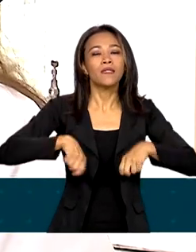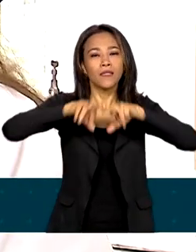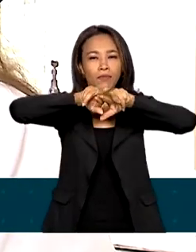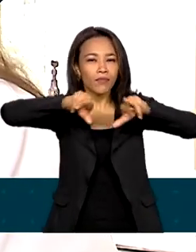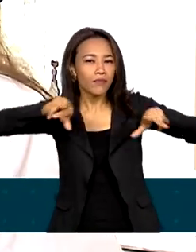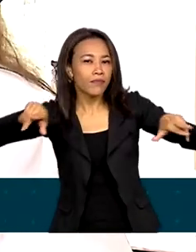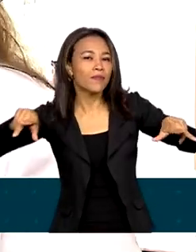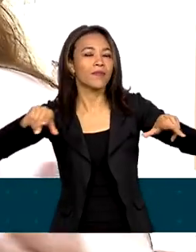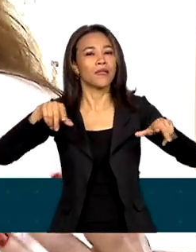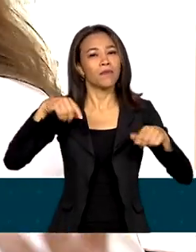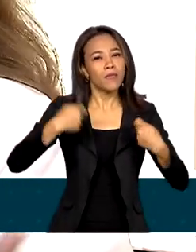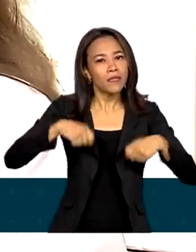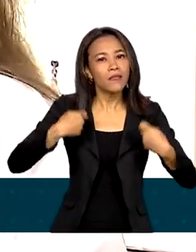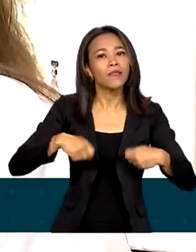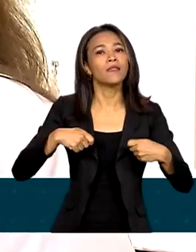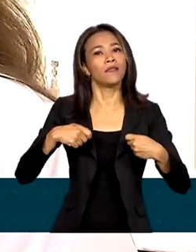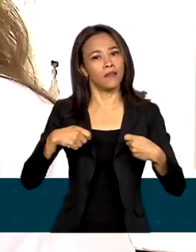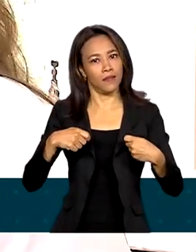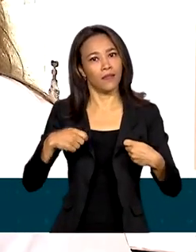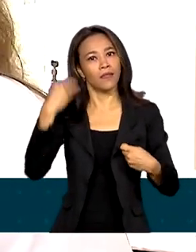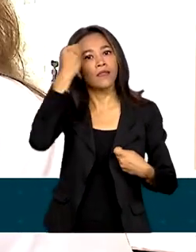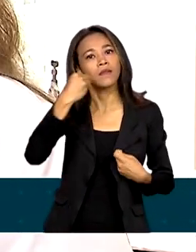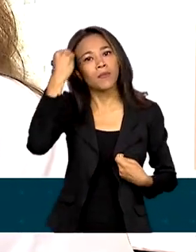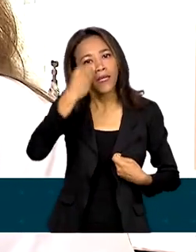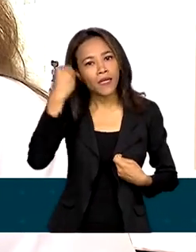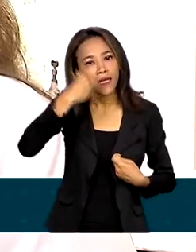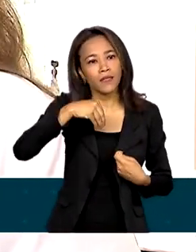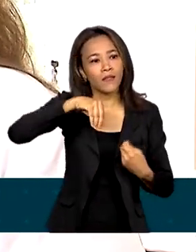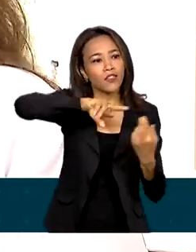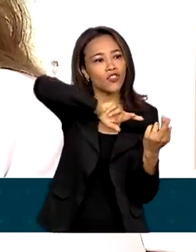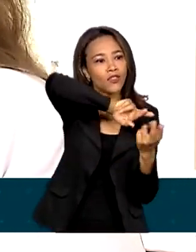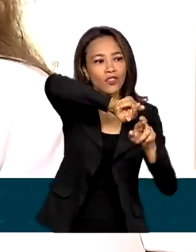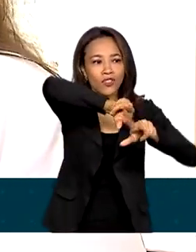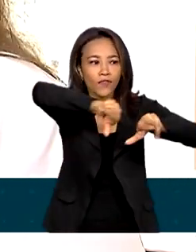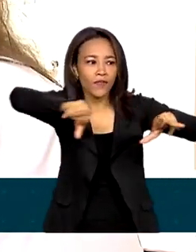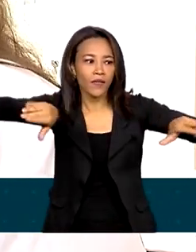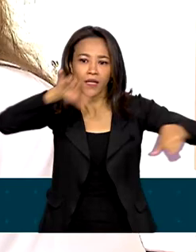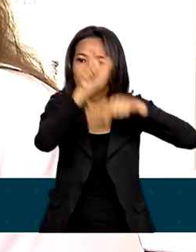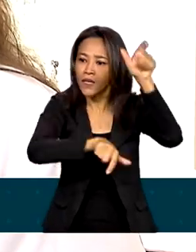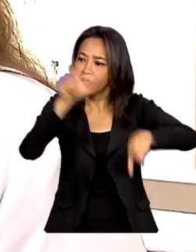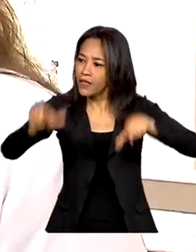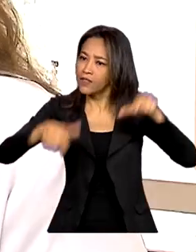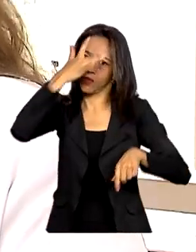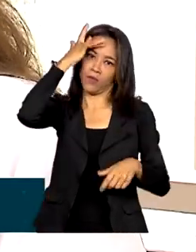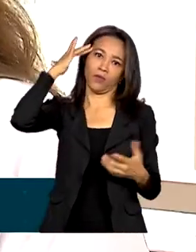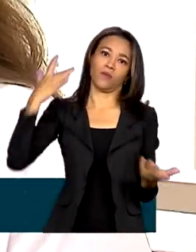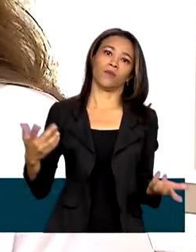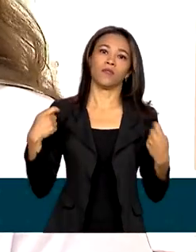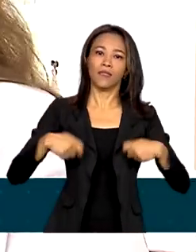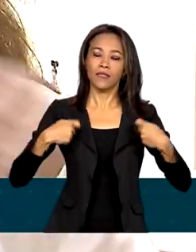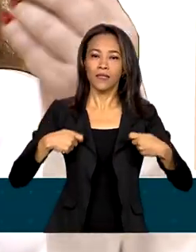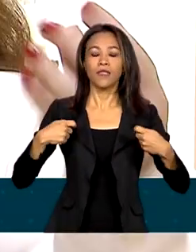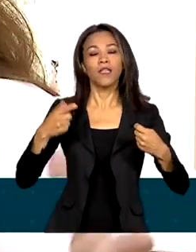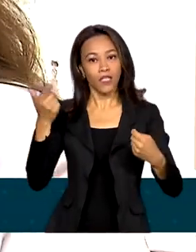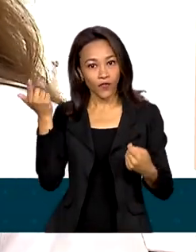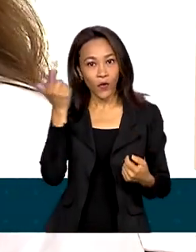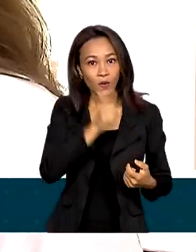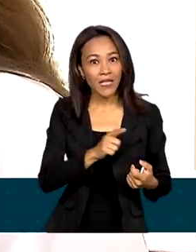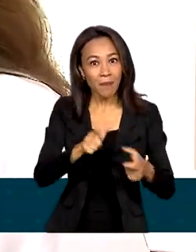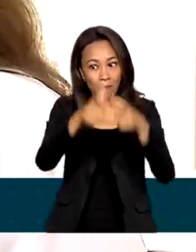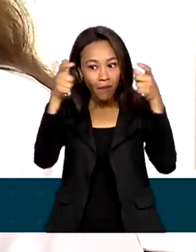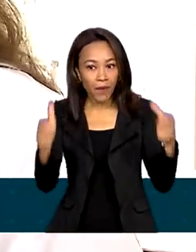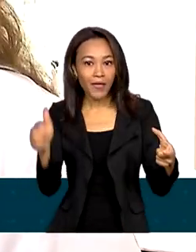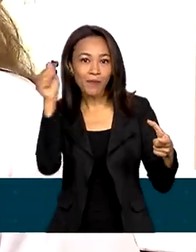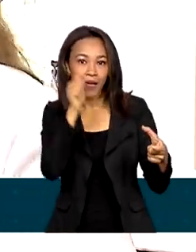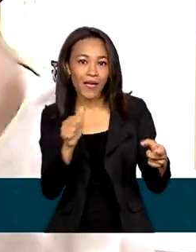vanguarda. Você precisa dessa experiência variada e isso só vai acontecer a partir do momento que a gente vê mais mulheres,